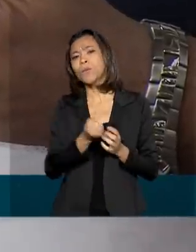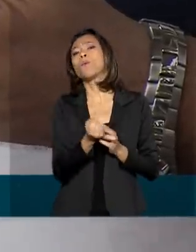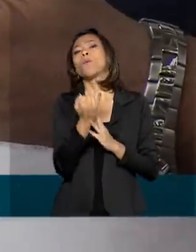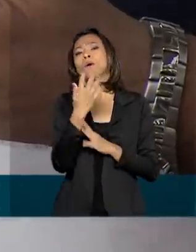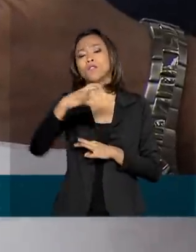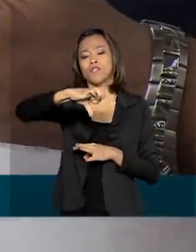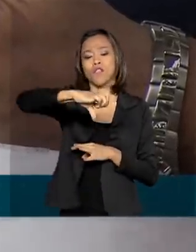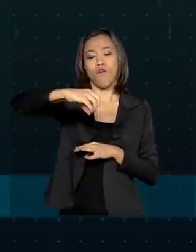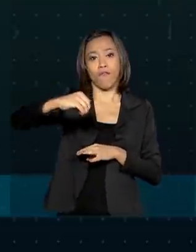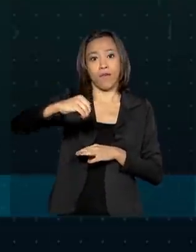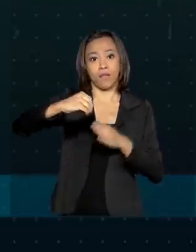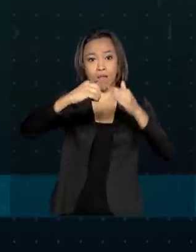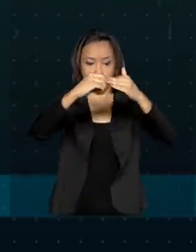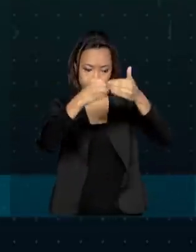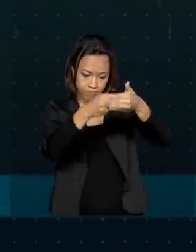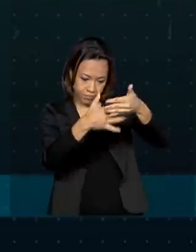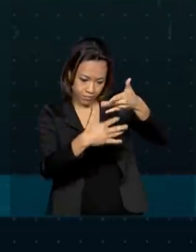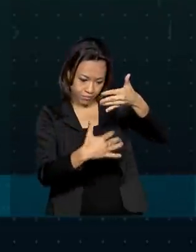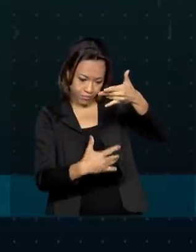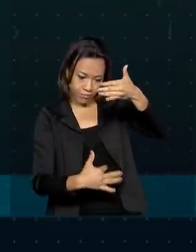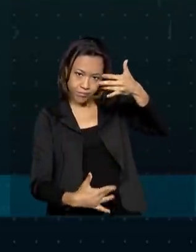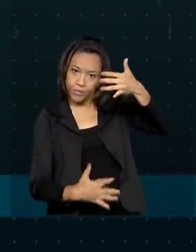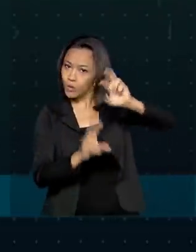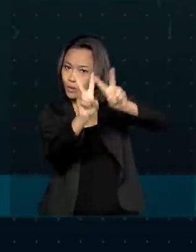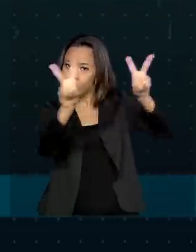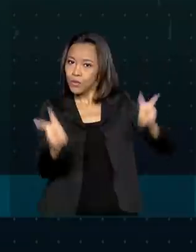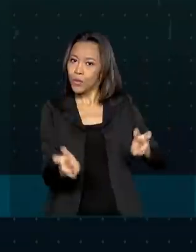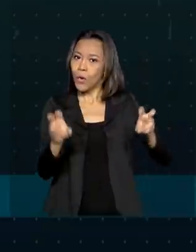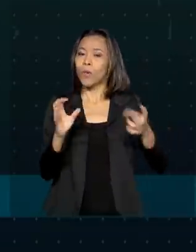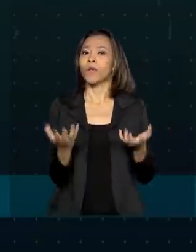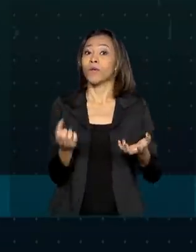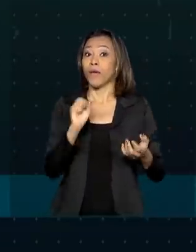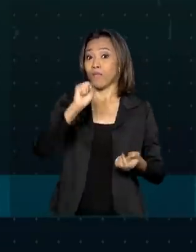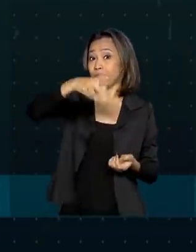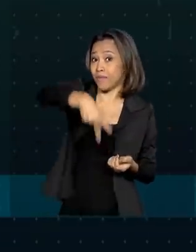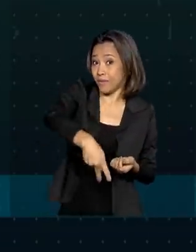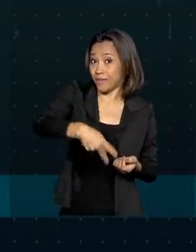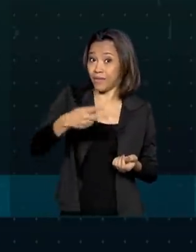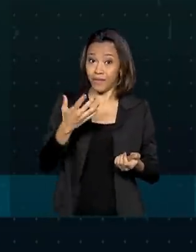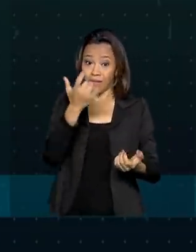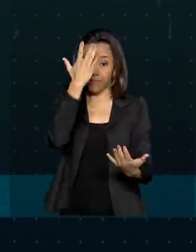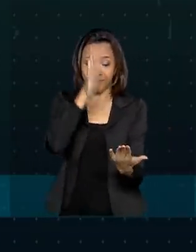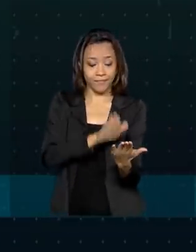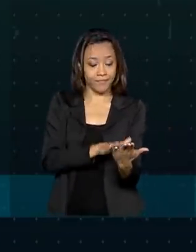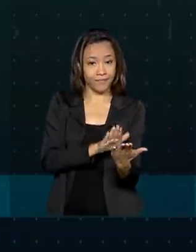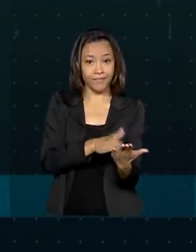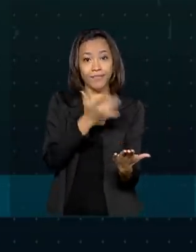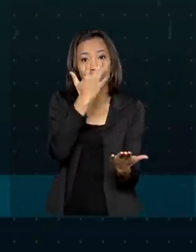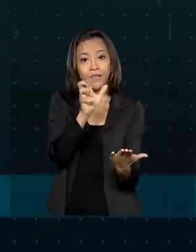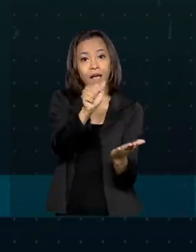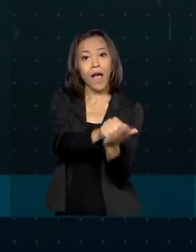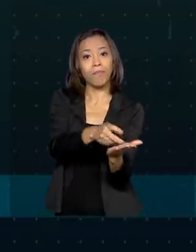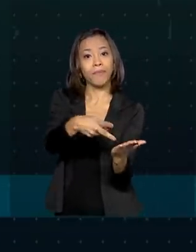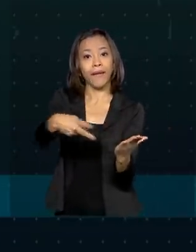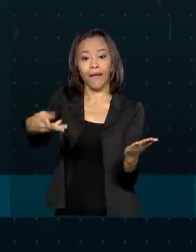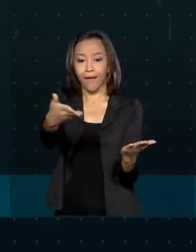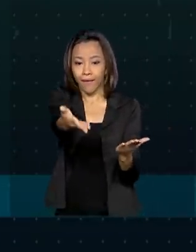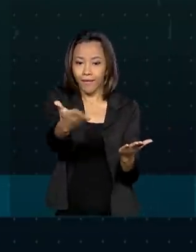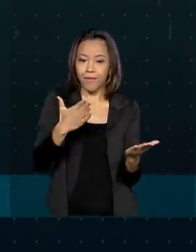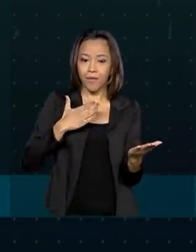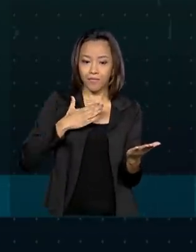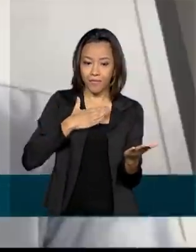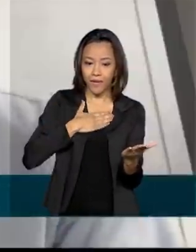referentes à previdência social, estão disponíveis na palma da mão no aplicativo Meu